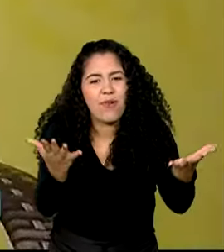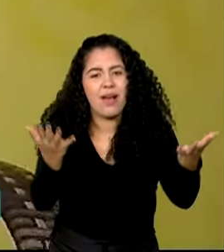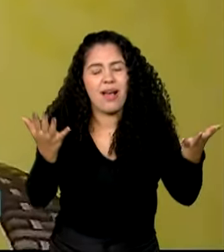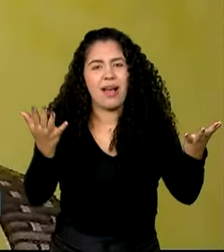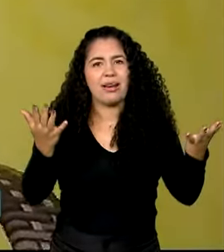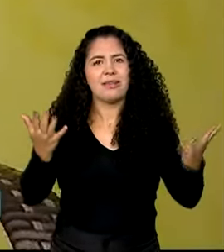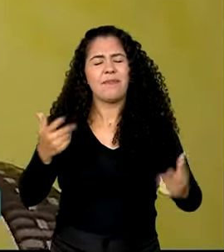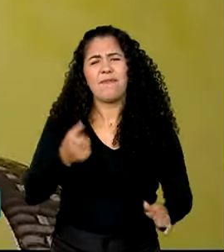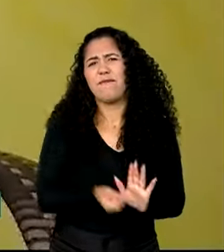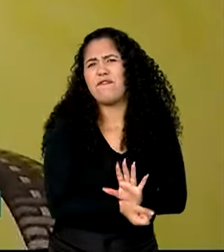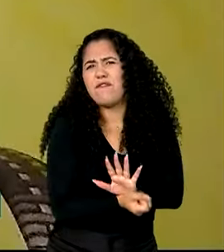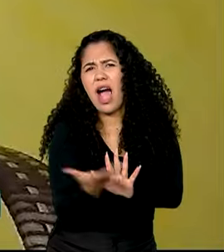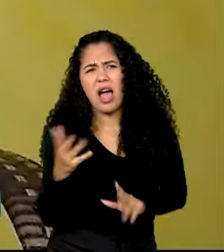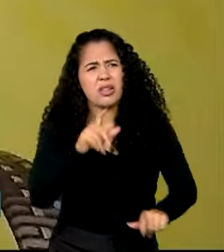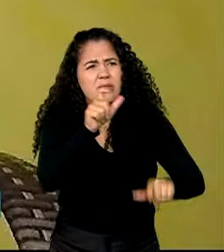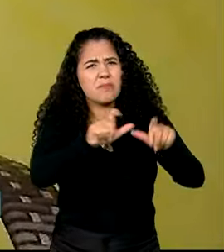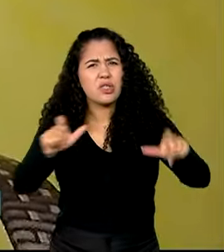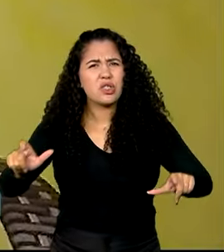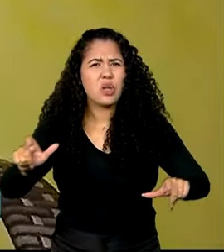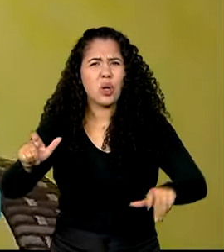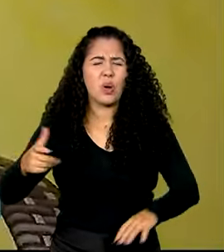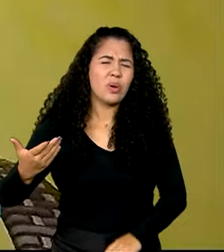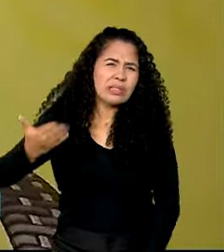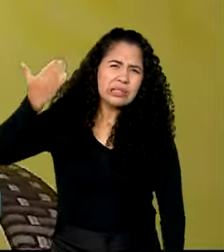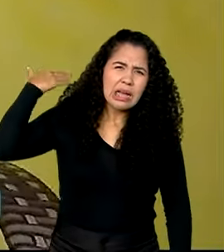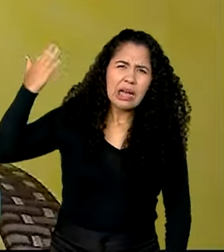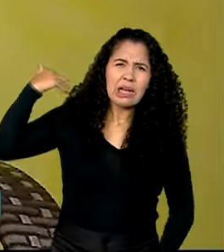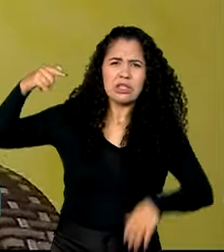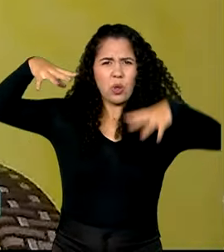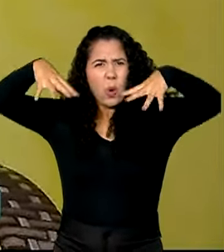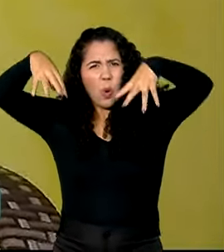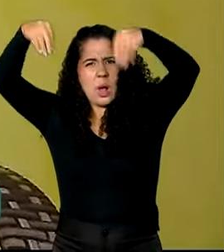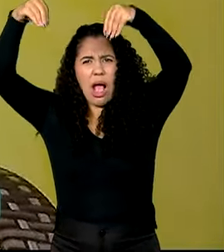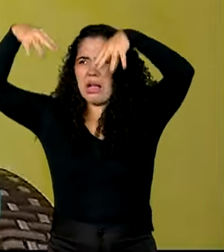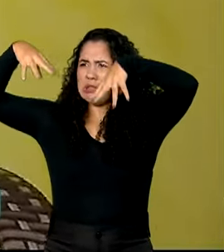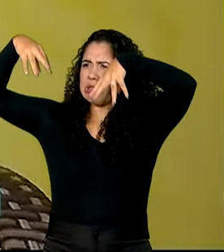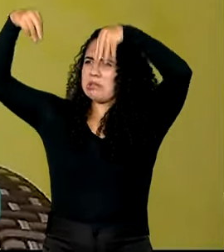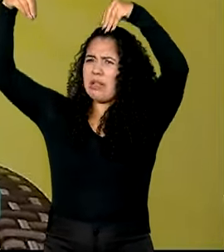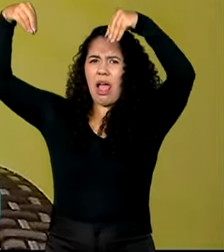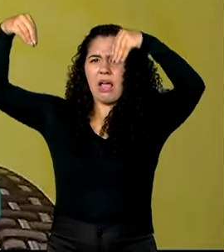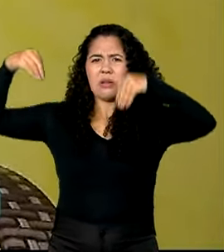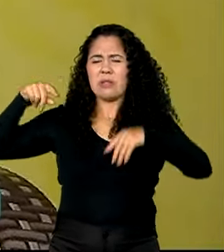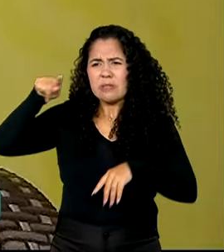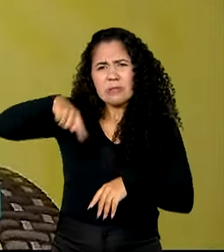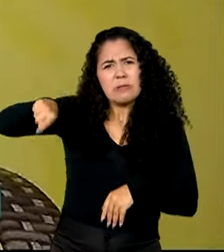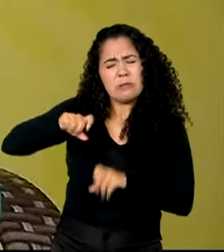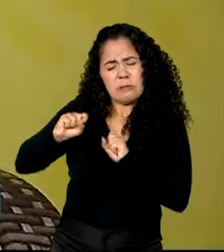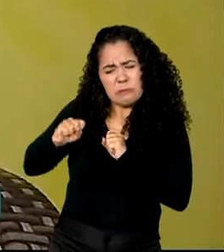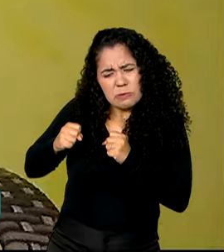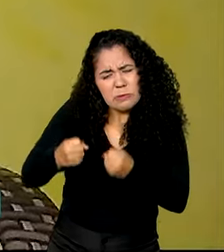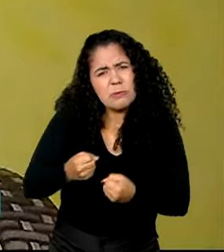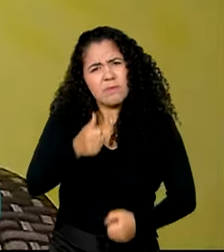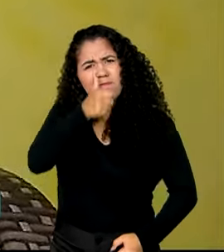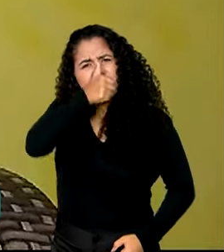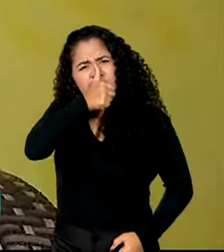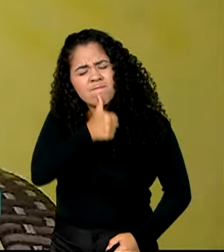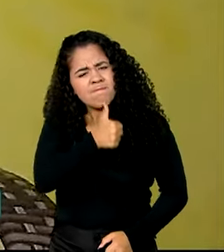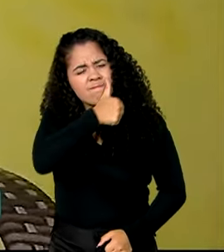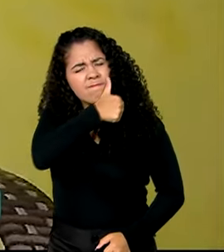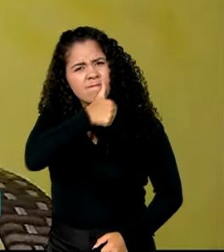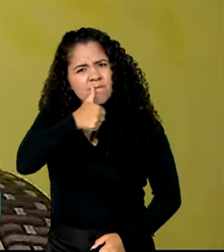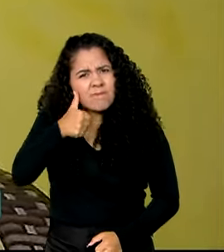pessoas também, lá no forte do castelo, também não se esforçaram, não resistiram